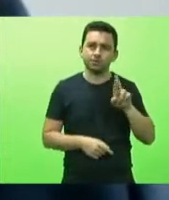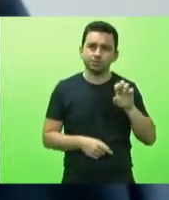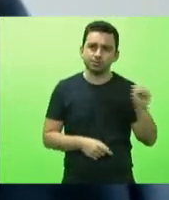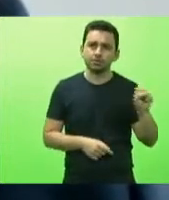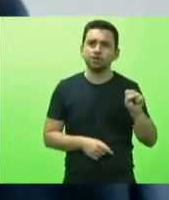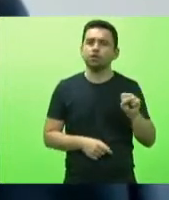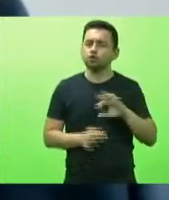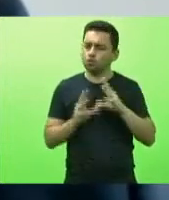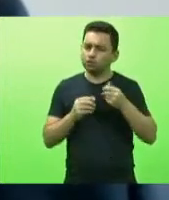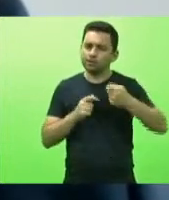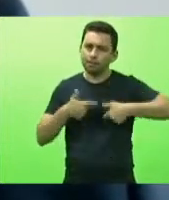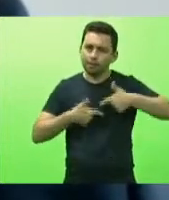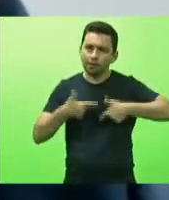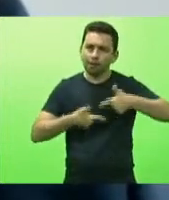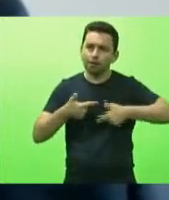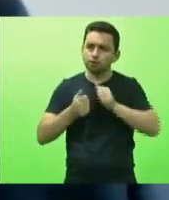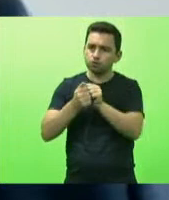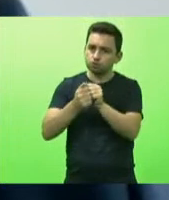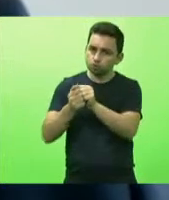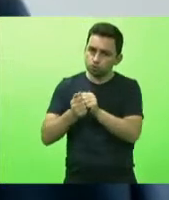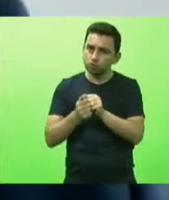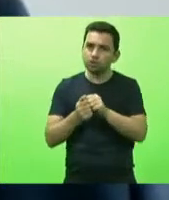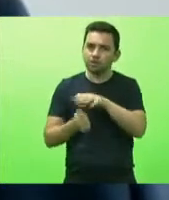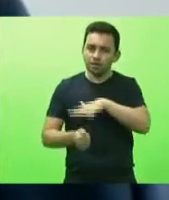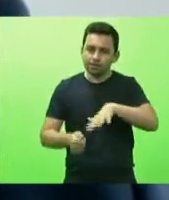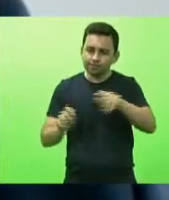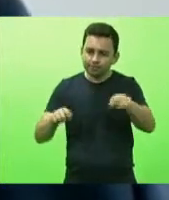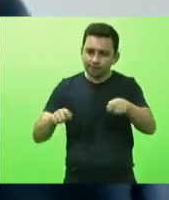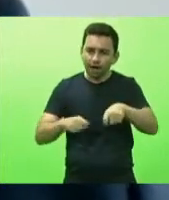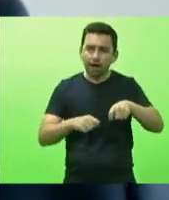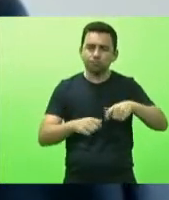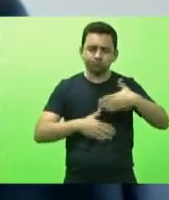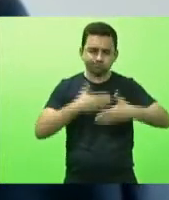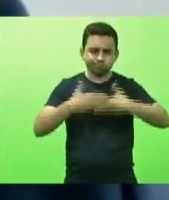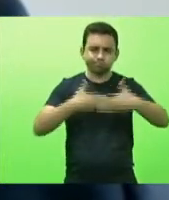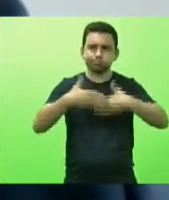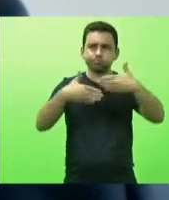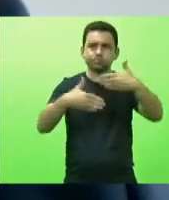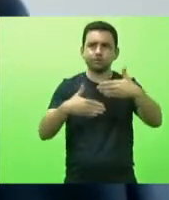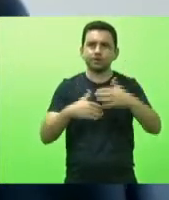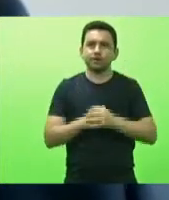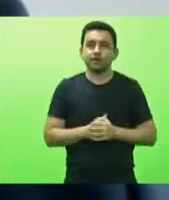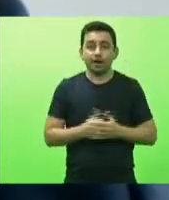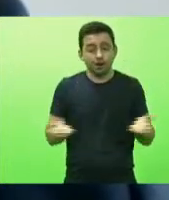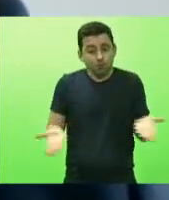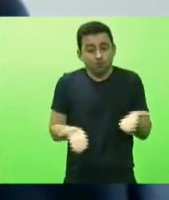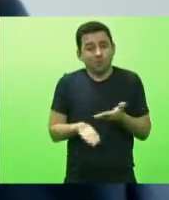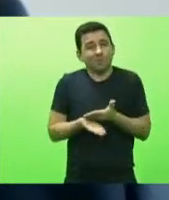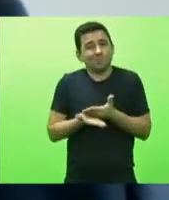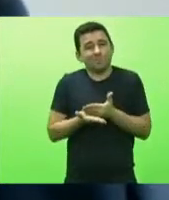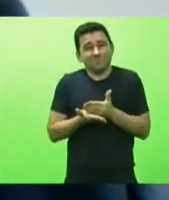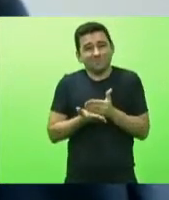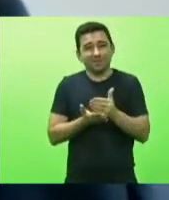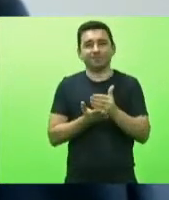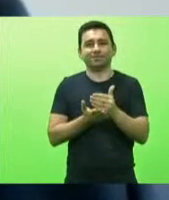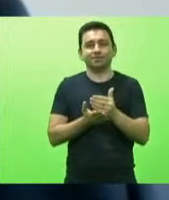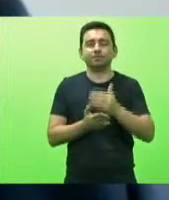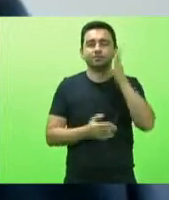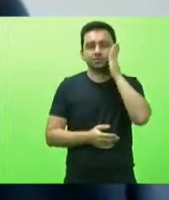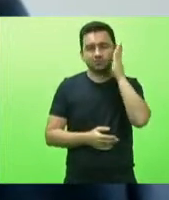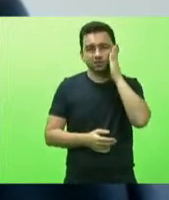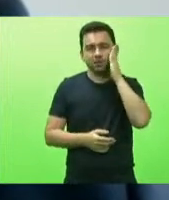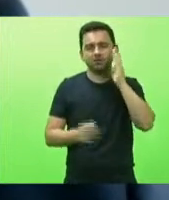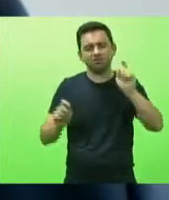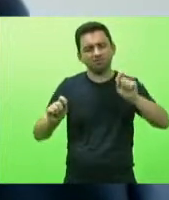melhorar esses processos e como muito bem falou o deputado Zé Milton é um processo que está iniciando agora eu tenho certeza que ele vai ser